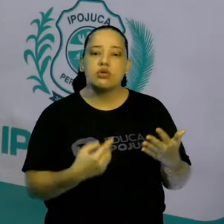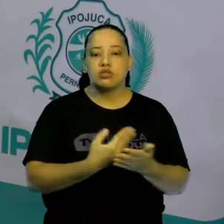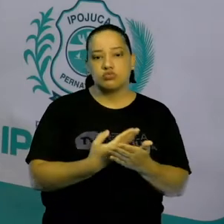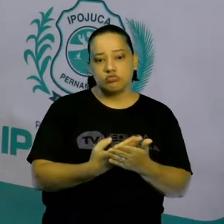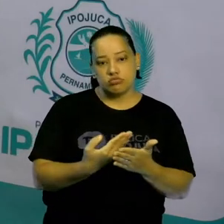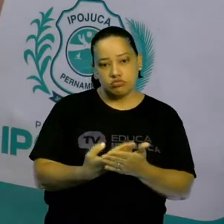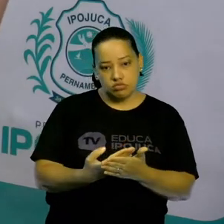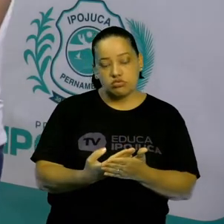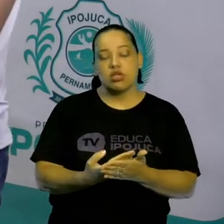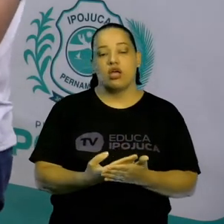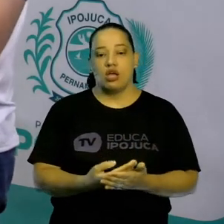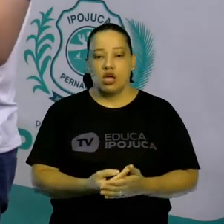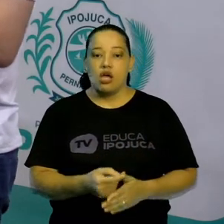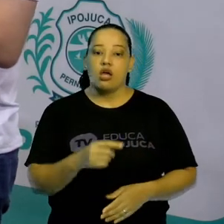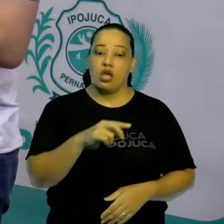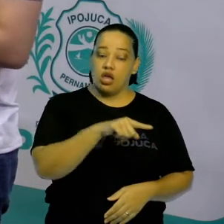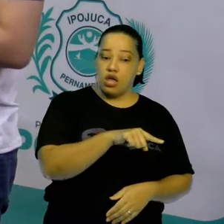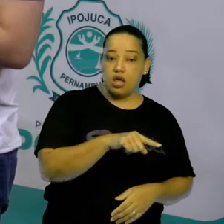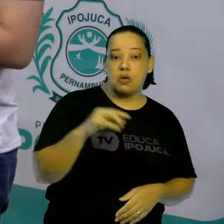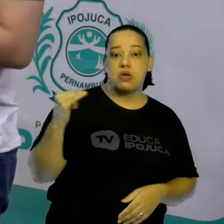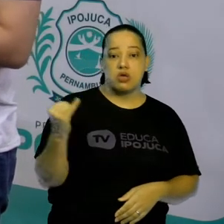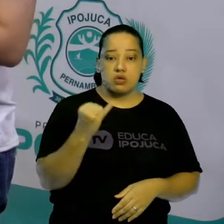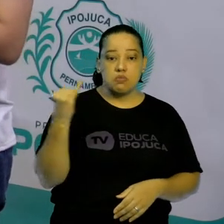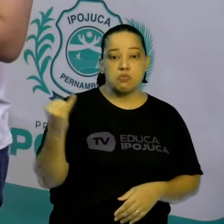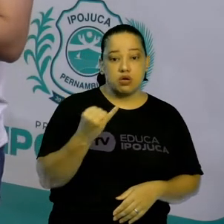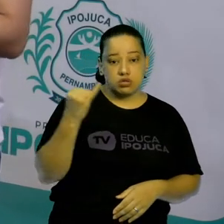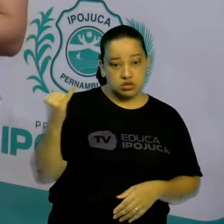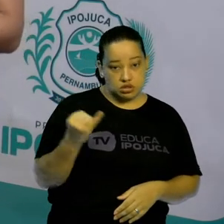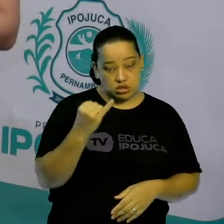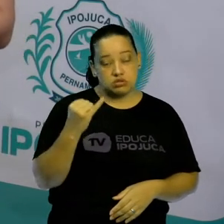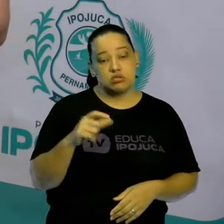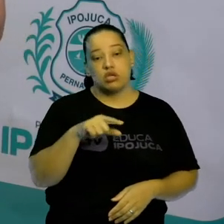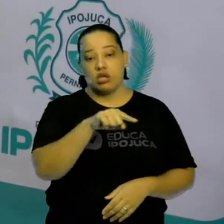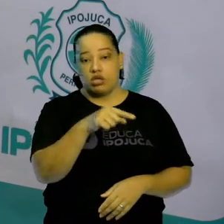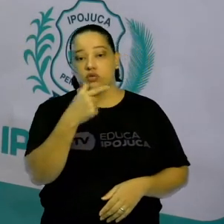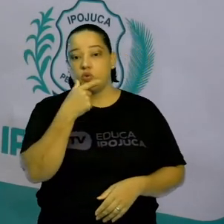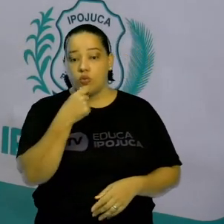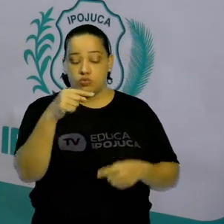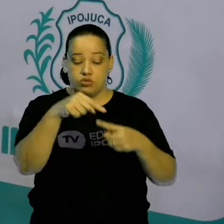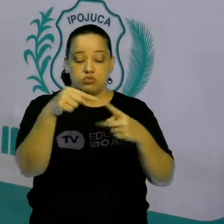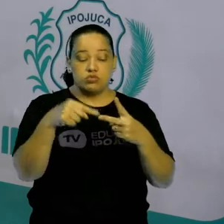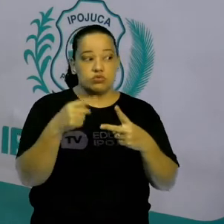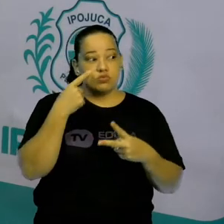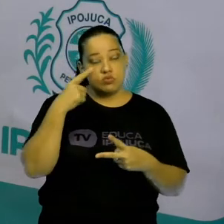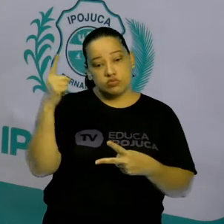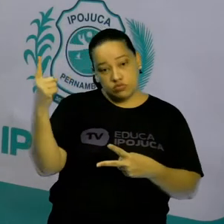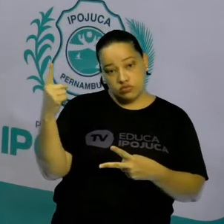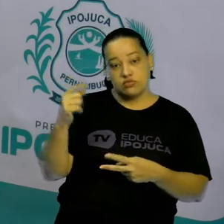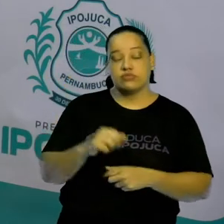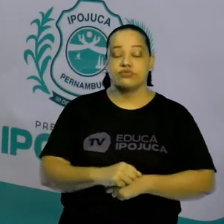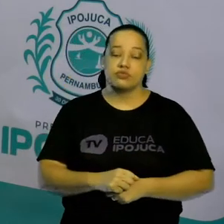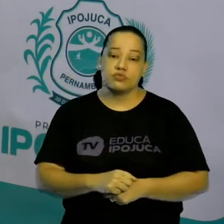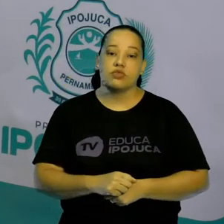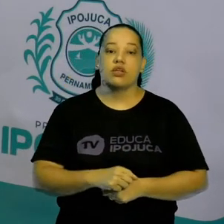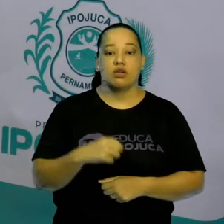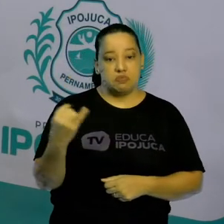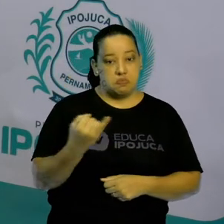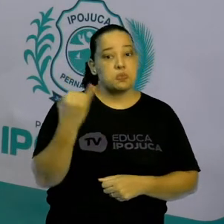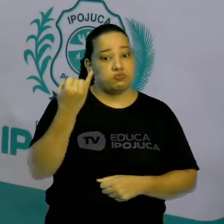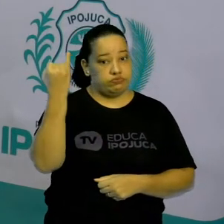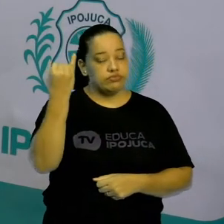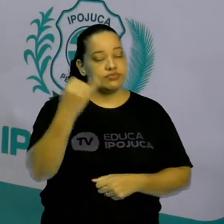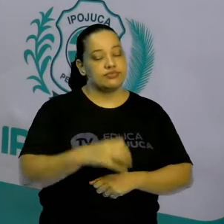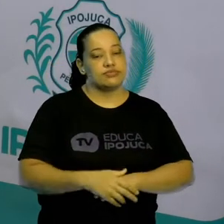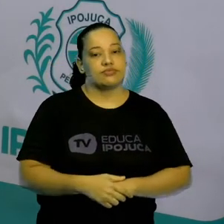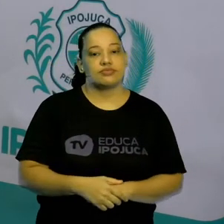E um dos grandes representantes foi Lúcia Febker e Mark Bloch, dois grandes historiadores das Escolas dos Análises.